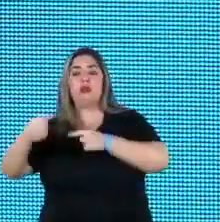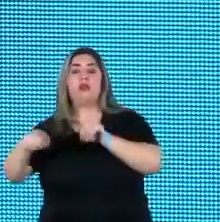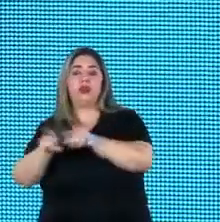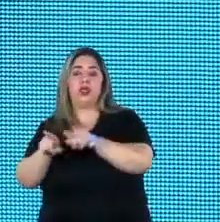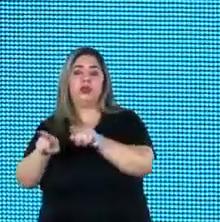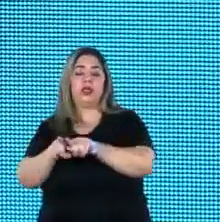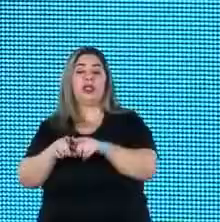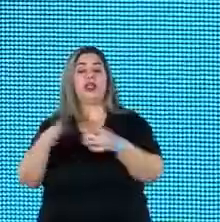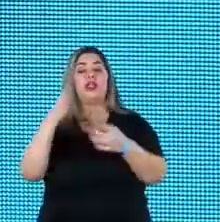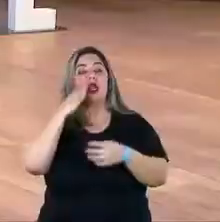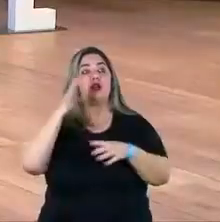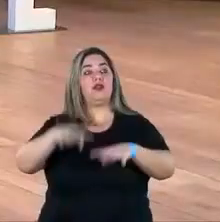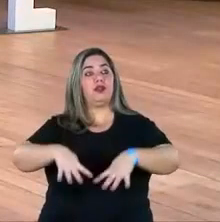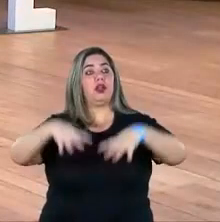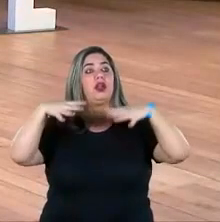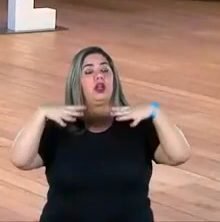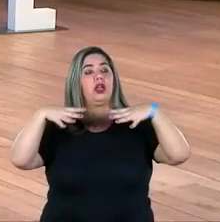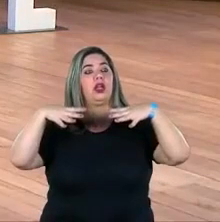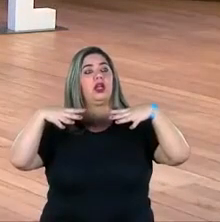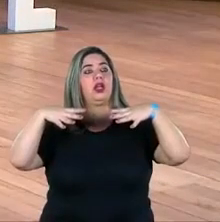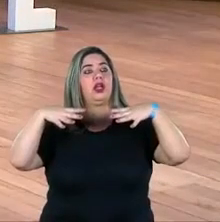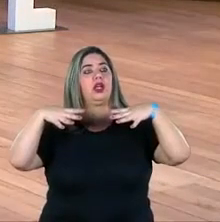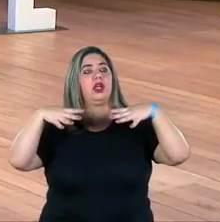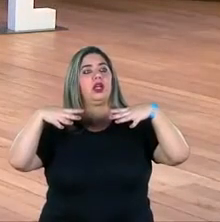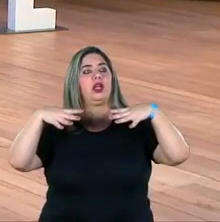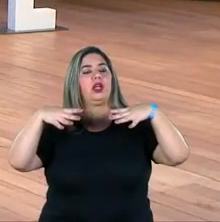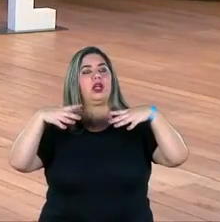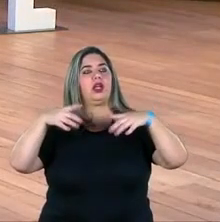ver se na plateia tem alguém, acho que é a Luli Preta, quer falar com a gente, Luli?